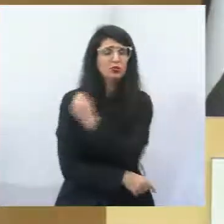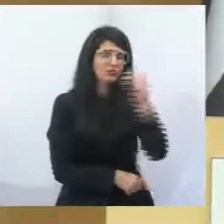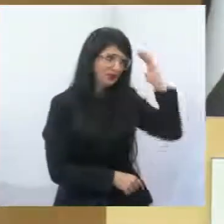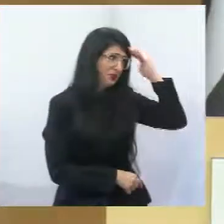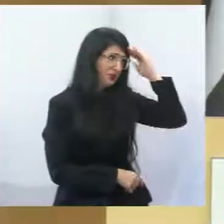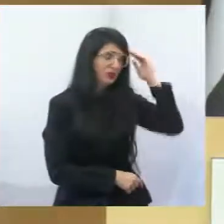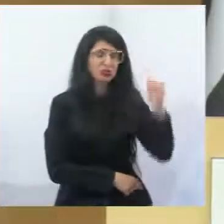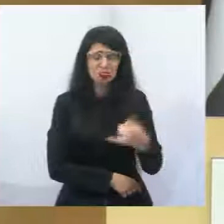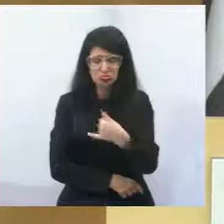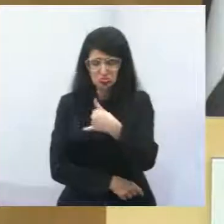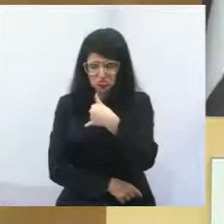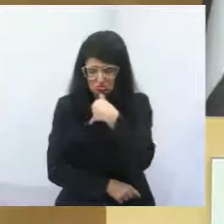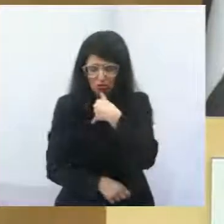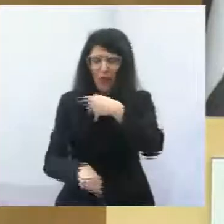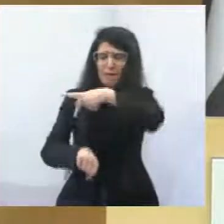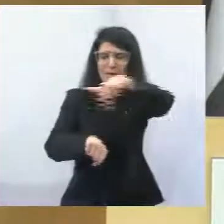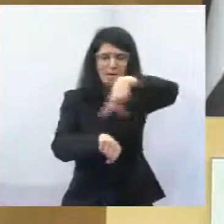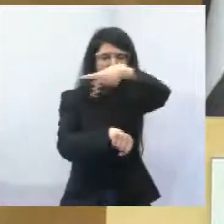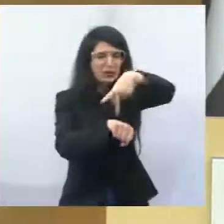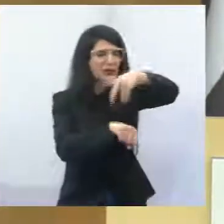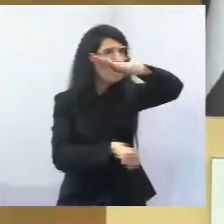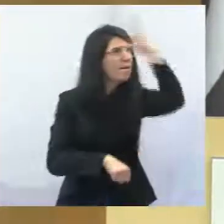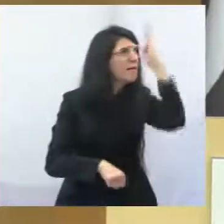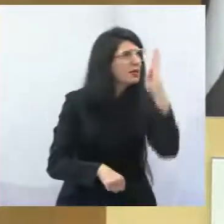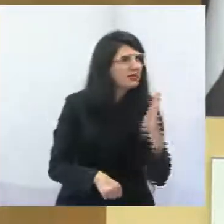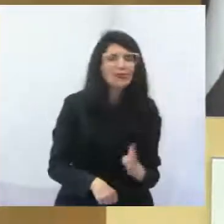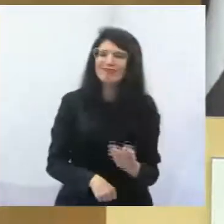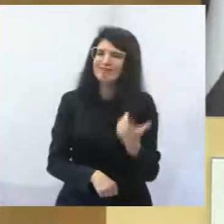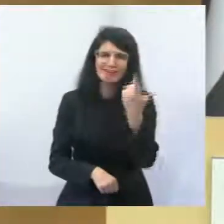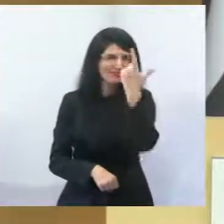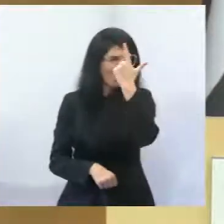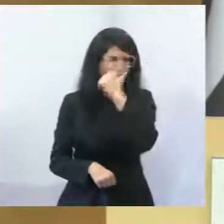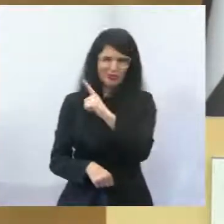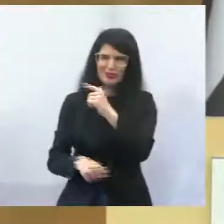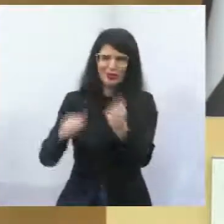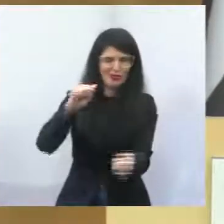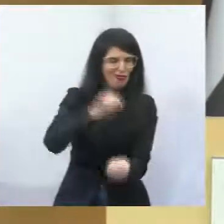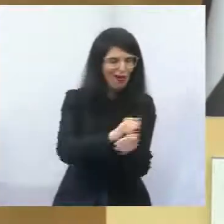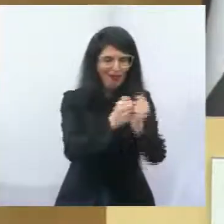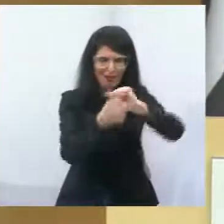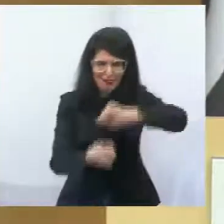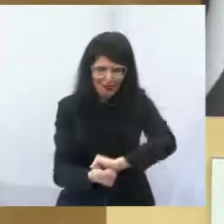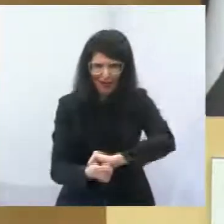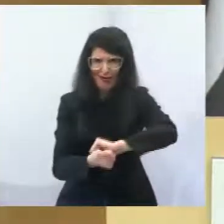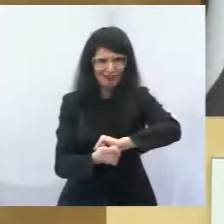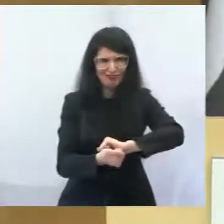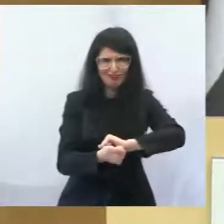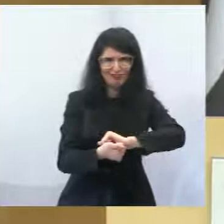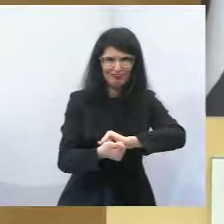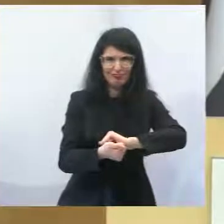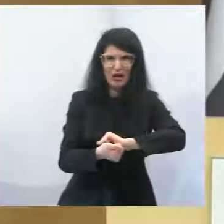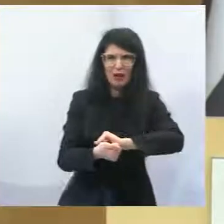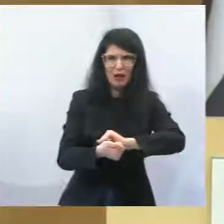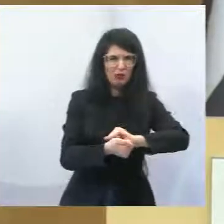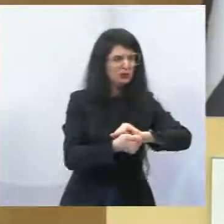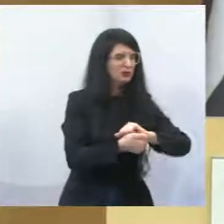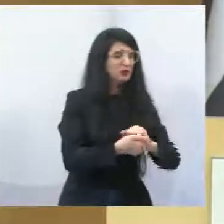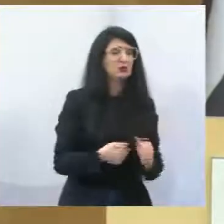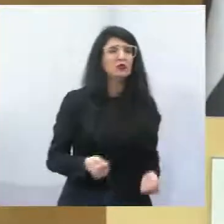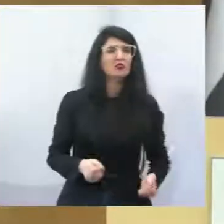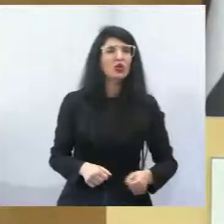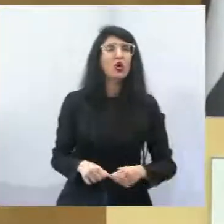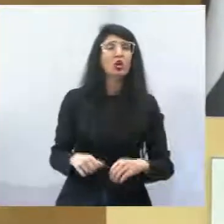o nosso país, ele não conseguiu, de forma adequada, enfrentar essa pandemia. Quando a gente observa